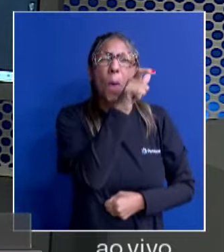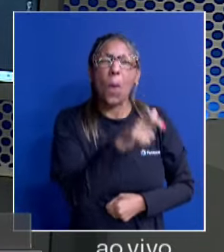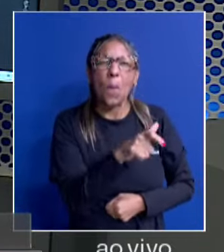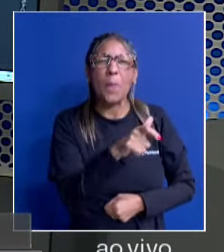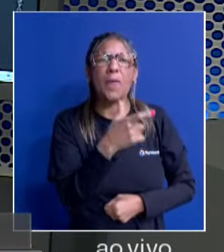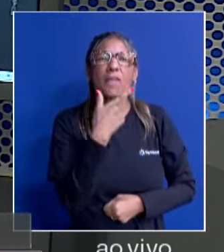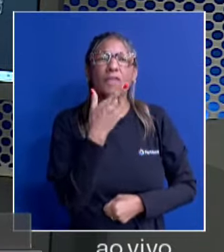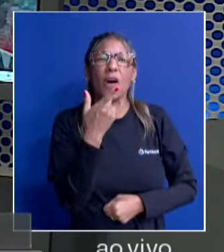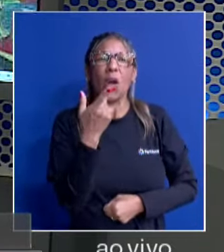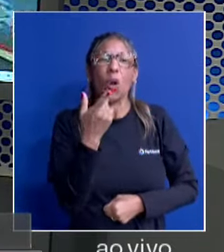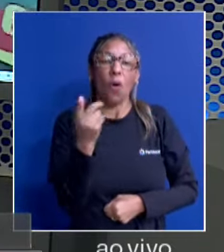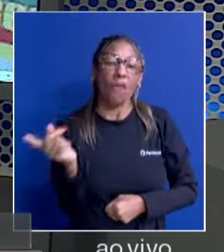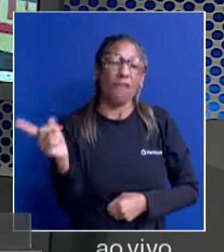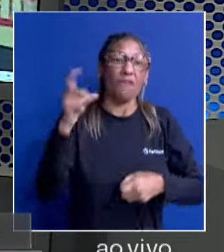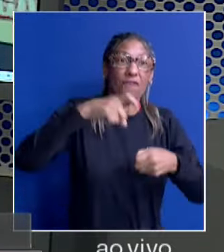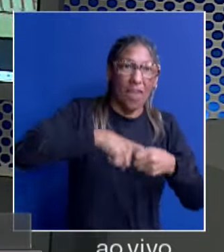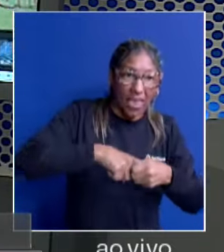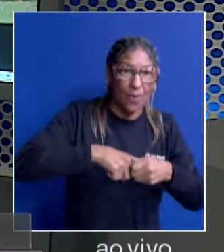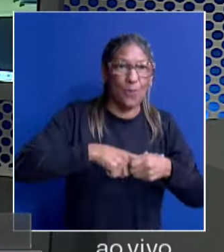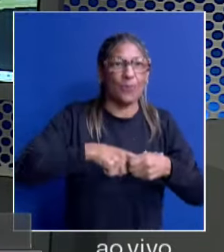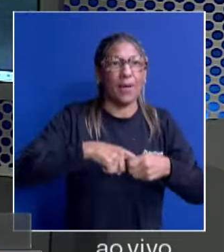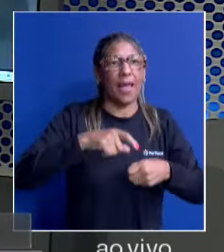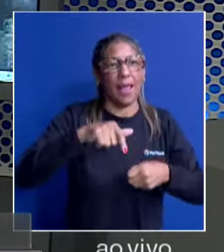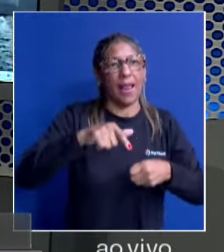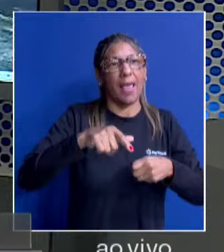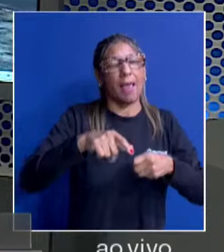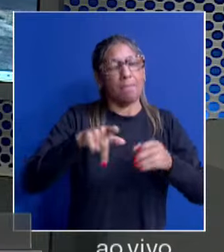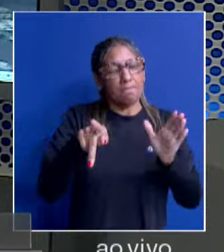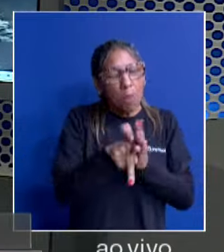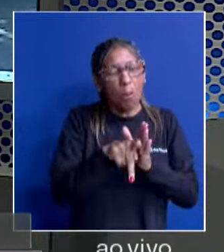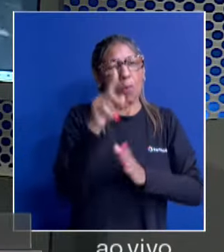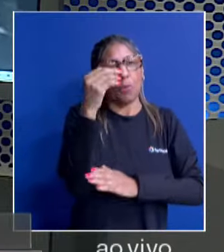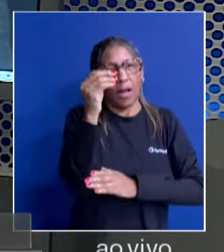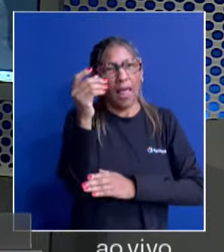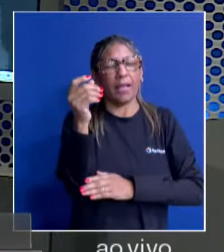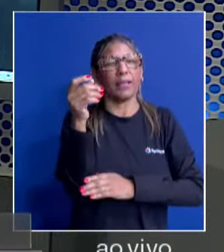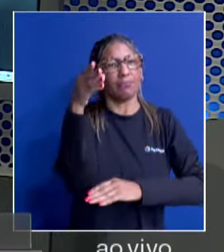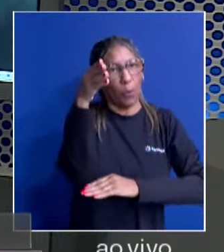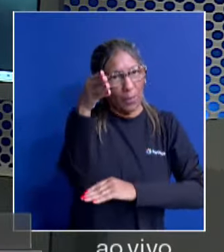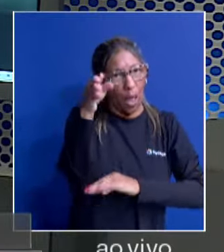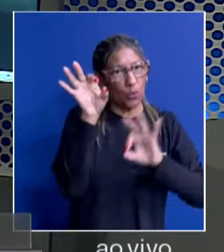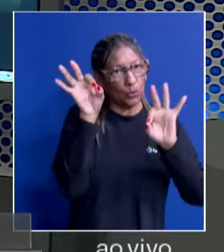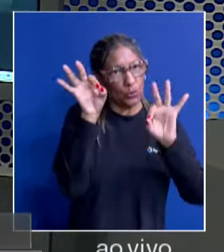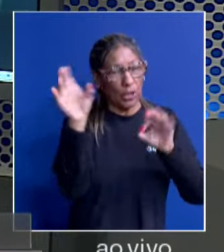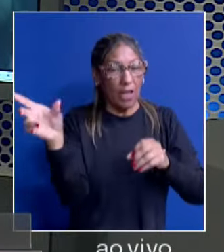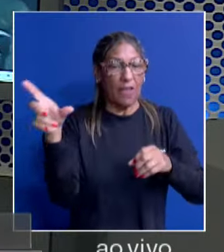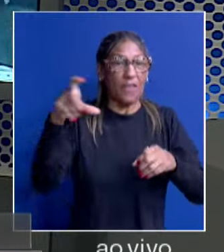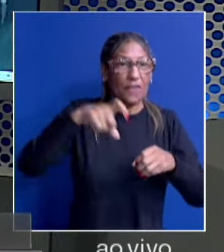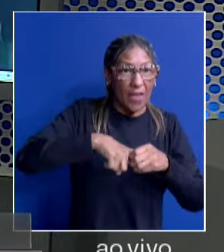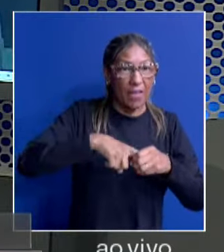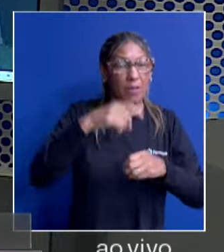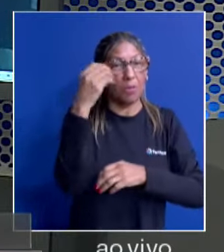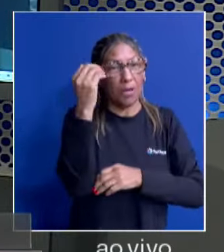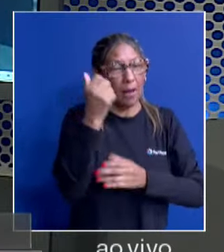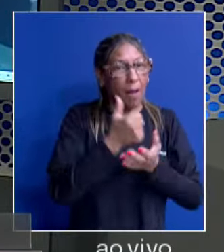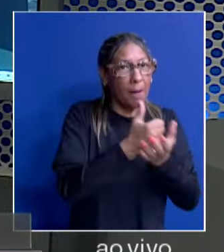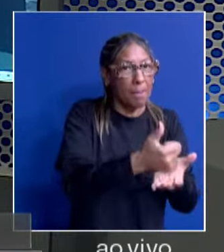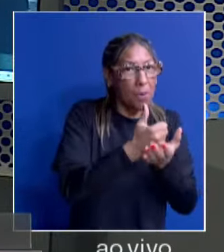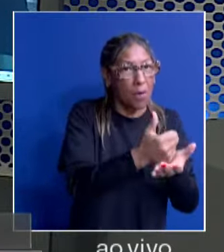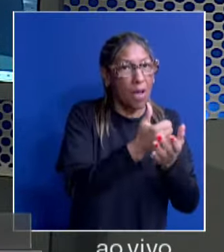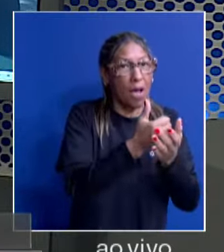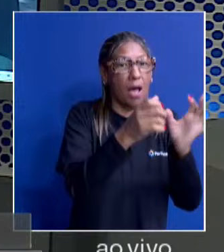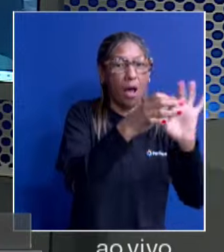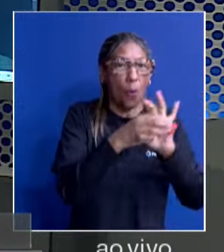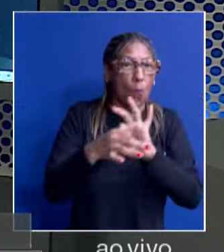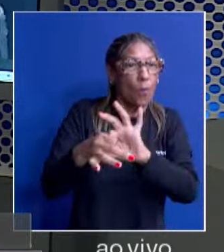Alegrense, que hoje está lá no litoral catarinense, trabalhando com hospedagem, tem uma pousada. O meu xará é verdade. Se não tiver a união